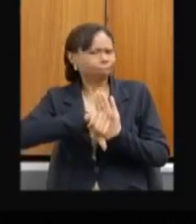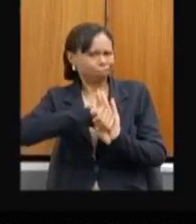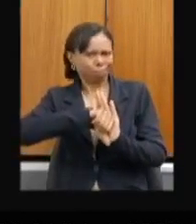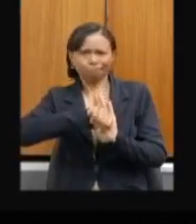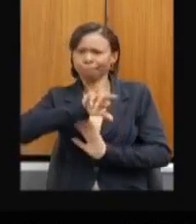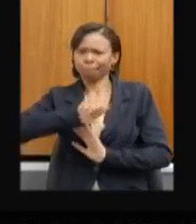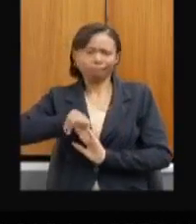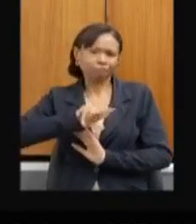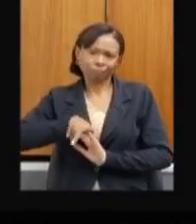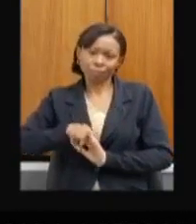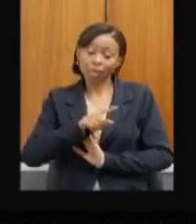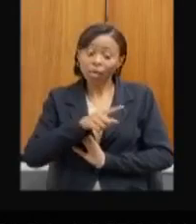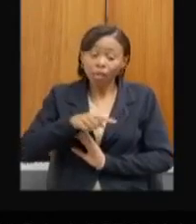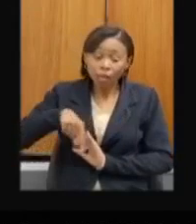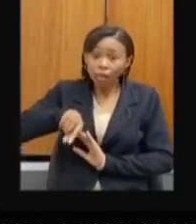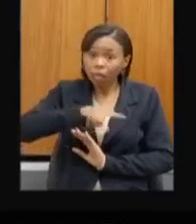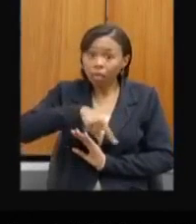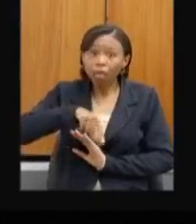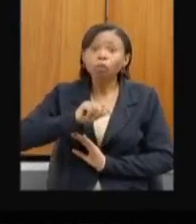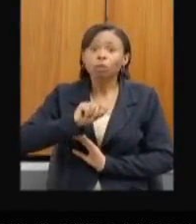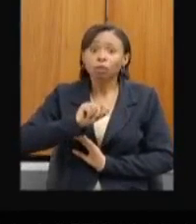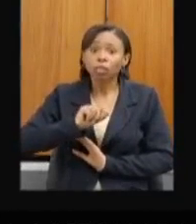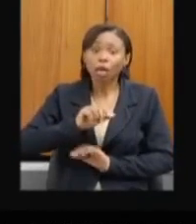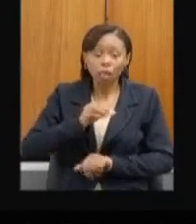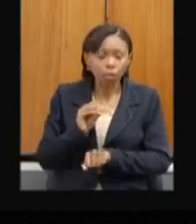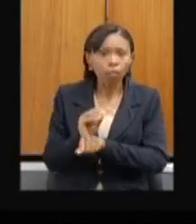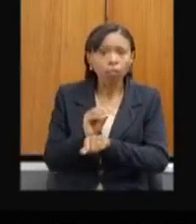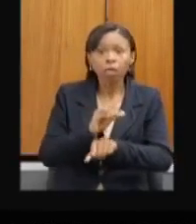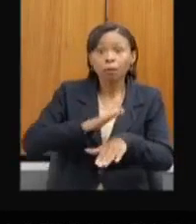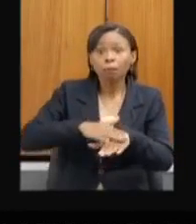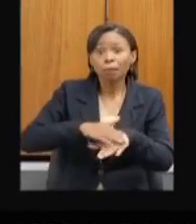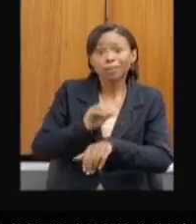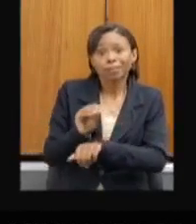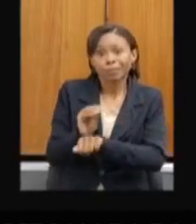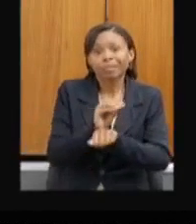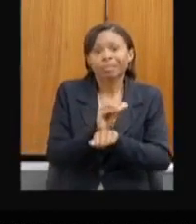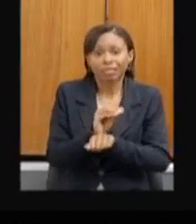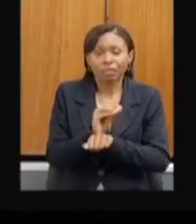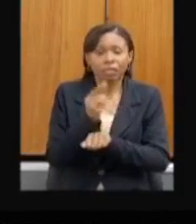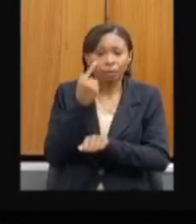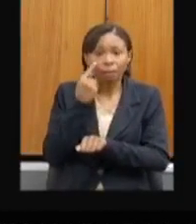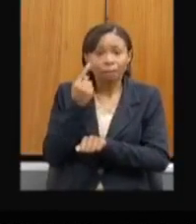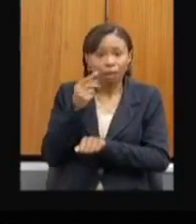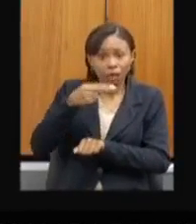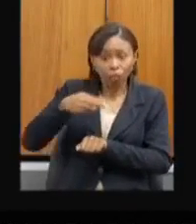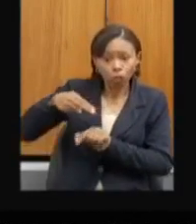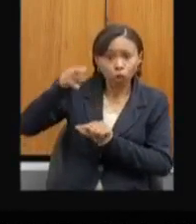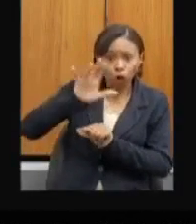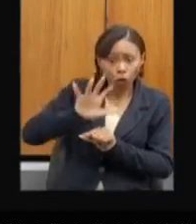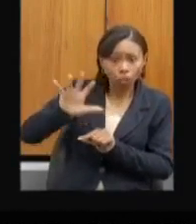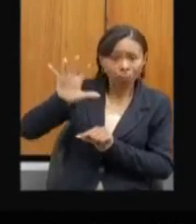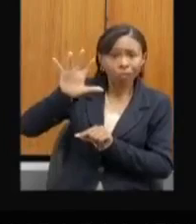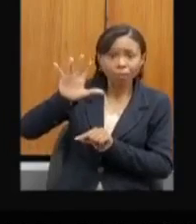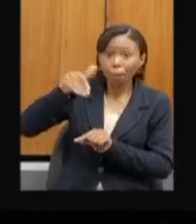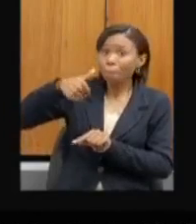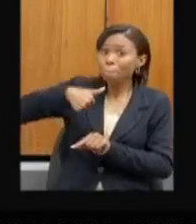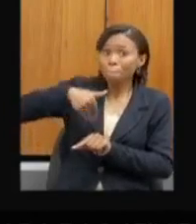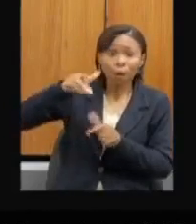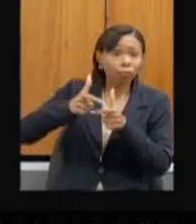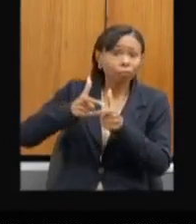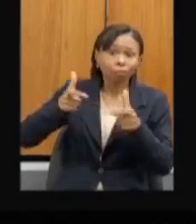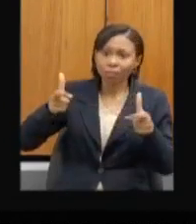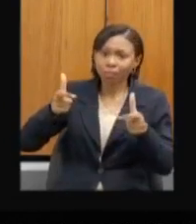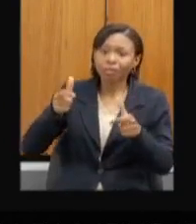Se você olhar o mapa de Minas Gerais, a maior área de preservação que nós temos, ela está exatamente no Norte de Minas. nós ainda temos